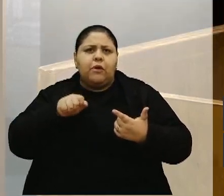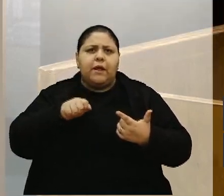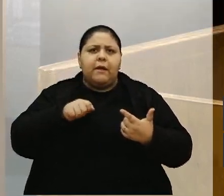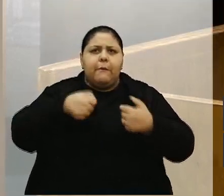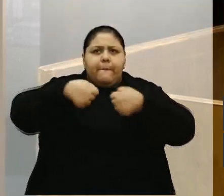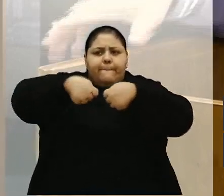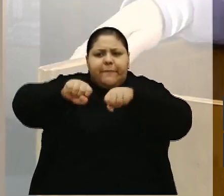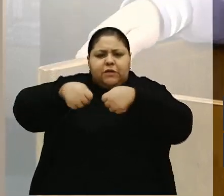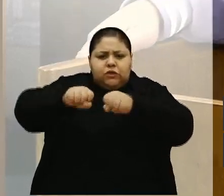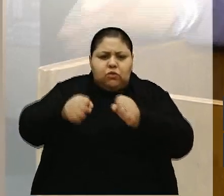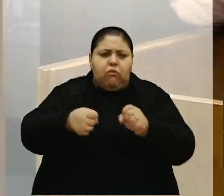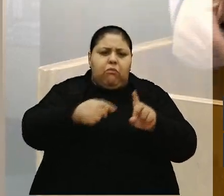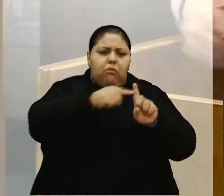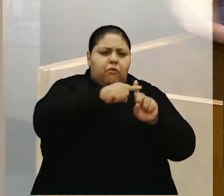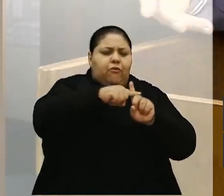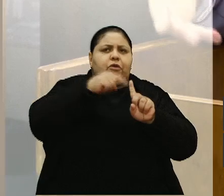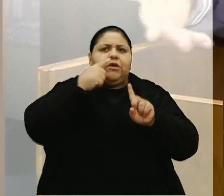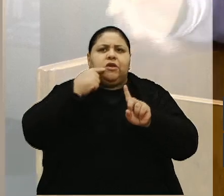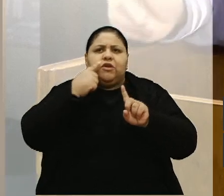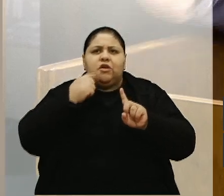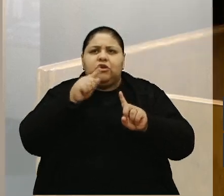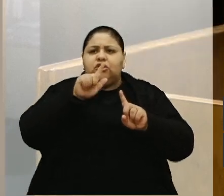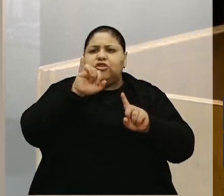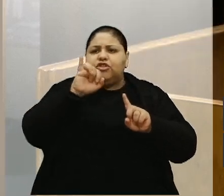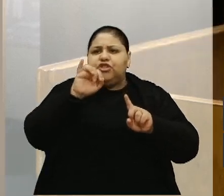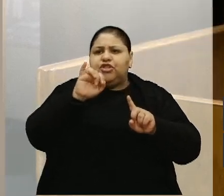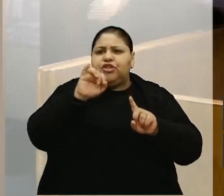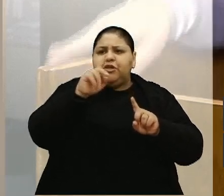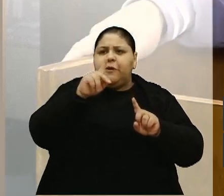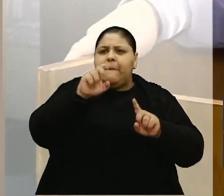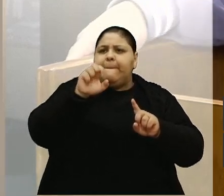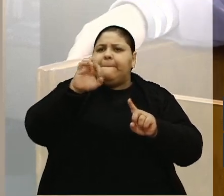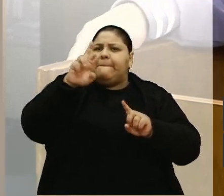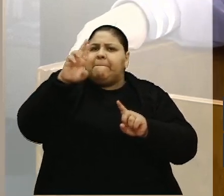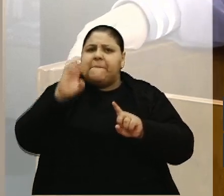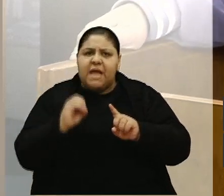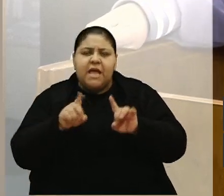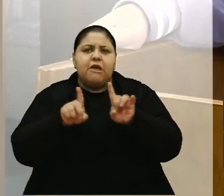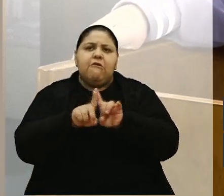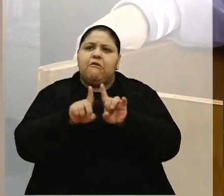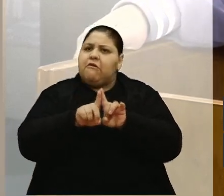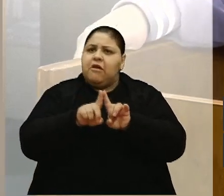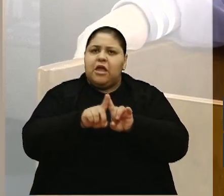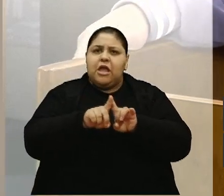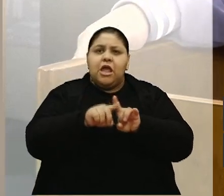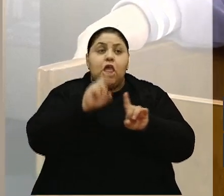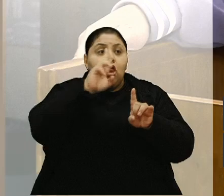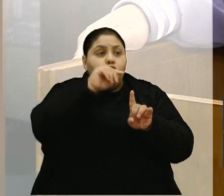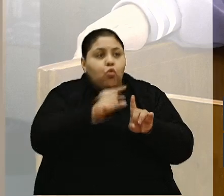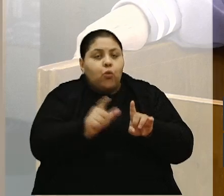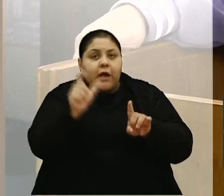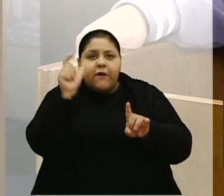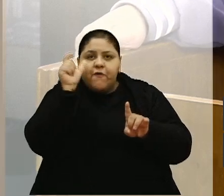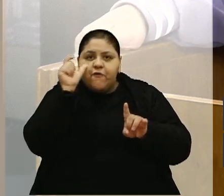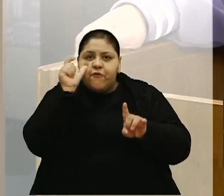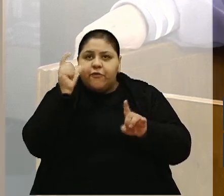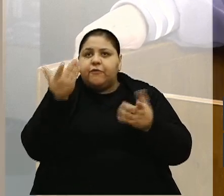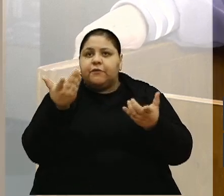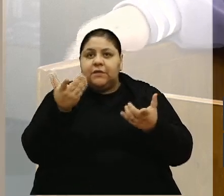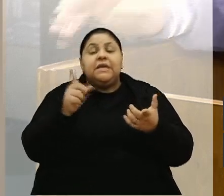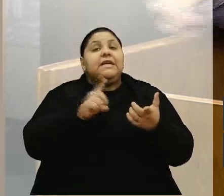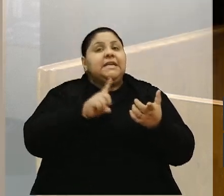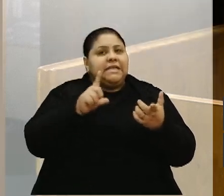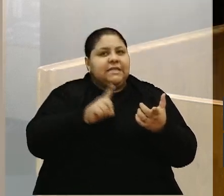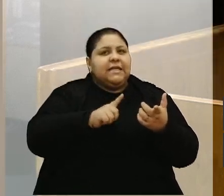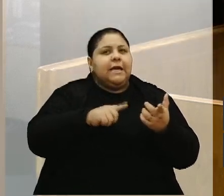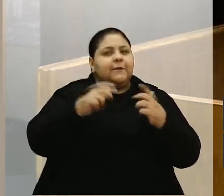aqueles jipões lá, vindo lá, o que eu posso fazer para poder contribuir? Olha, eu nunca vi, como eu falei, tem os espertalhões,